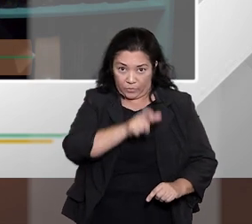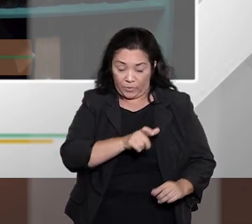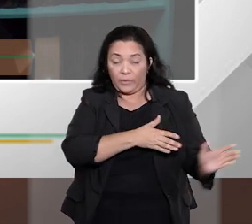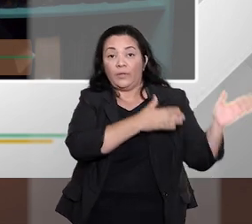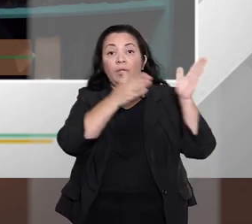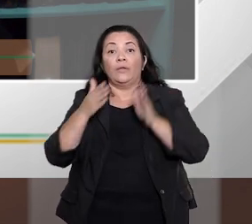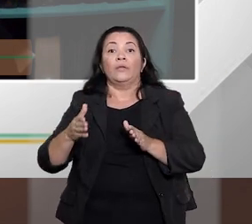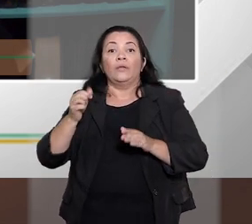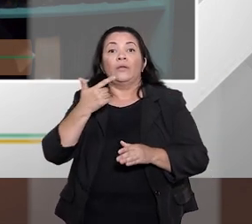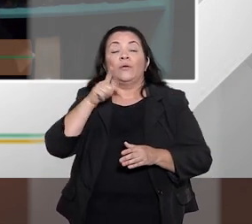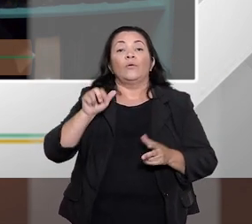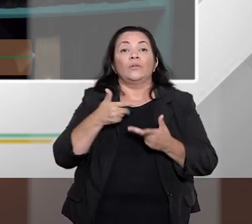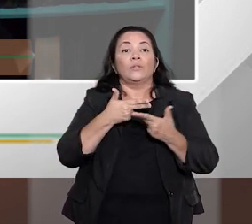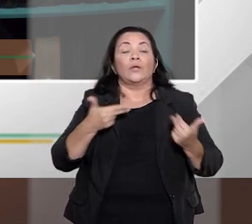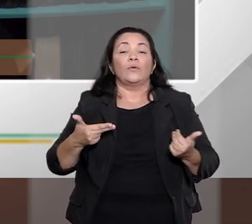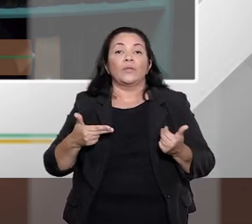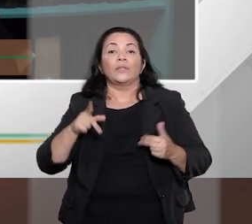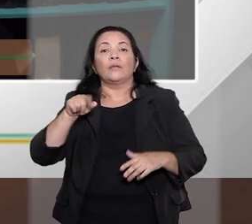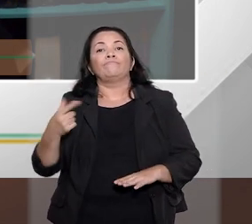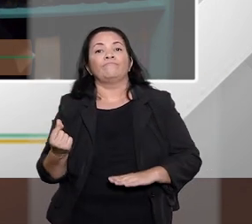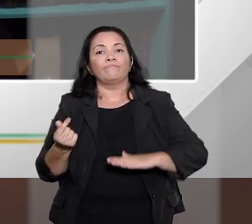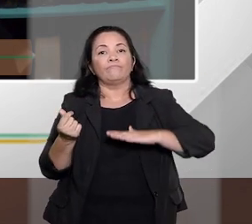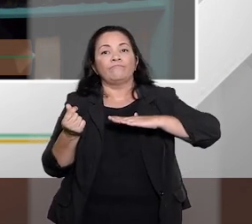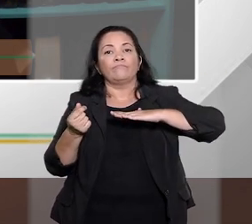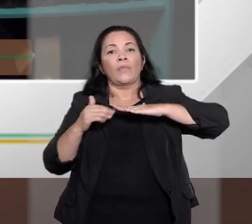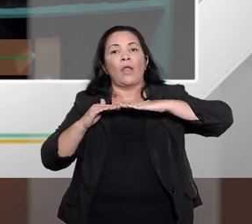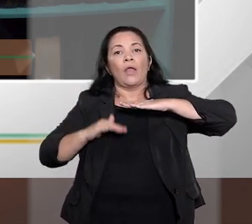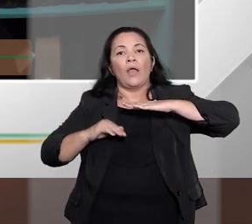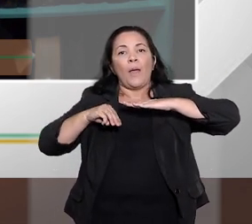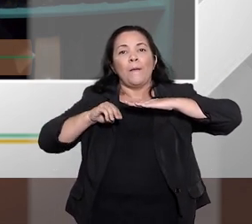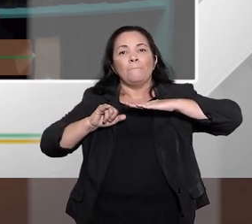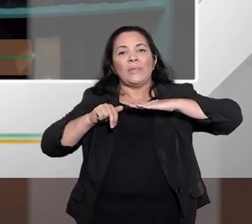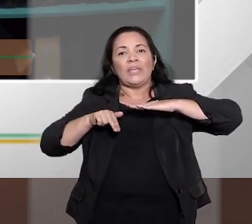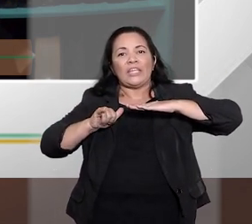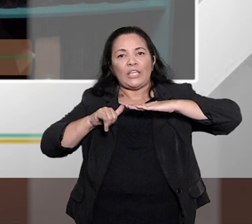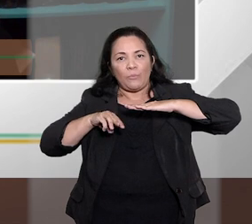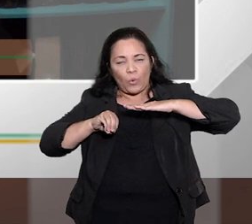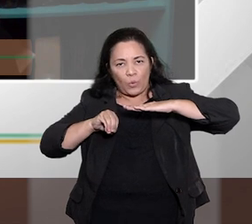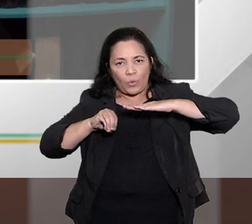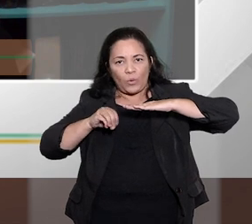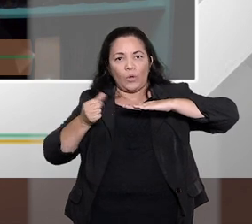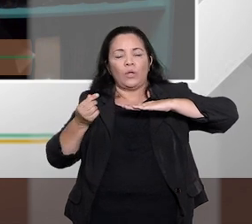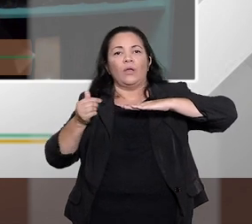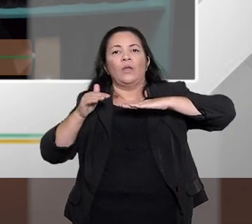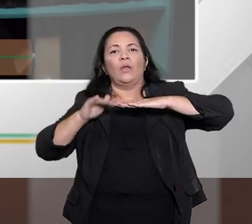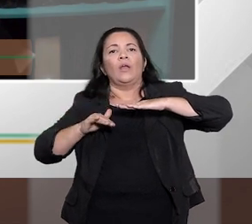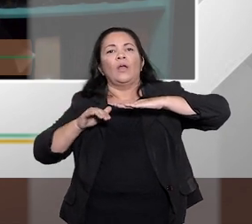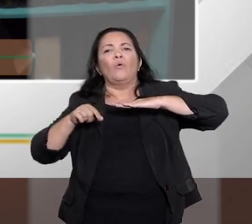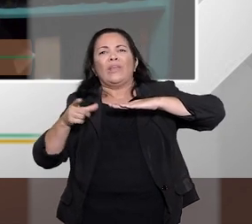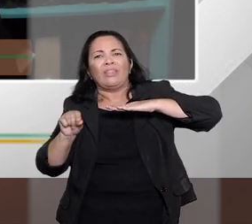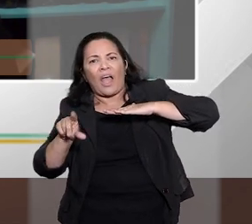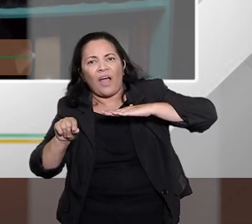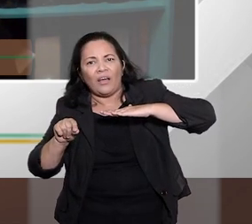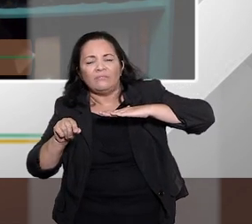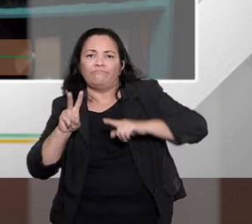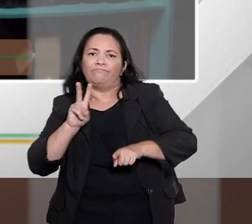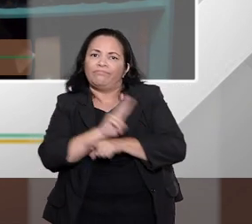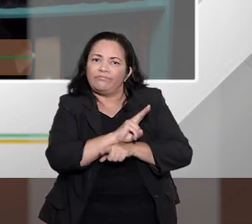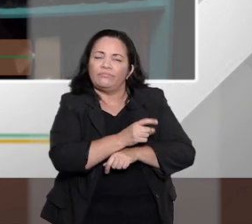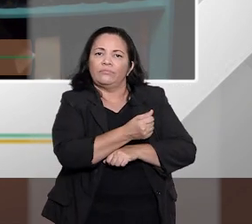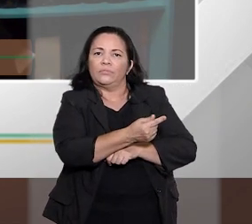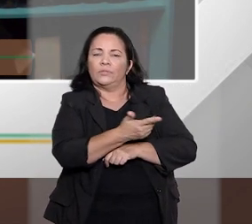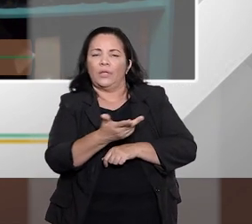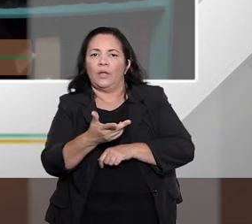importantíssima é a do mínimo existencial. Por quê? O é o mínimo existencial? É justamente o